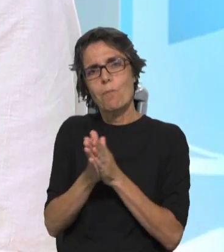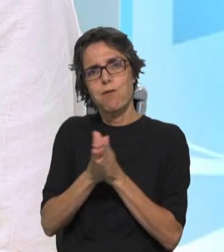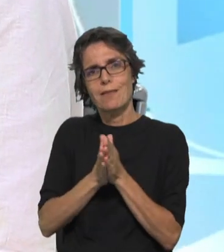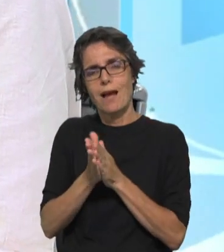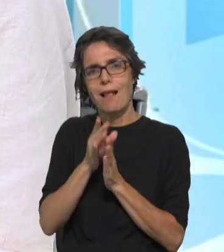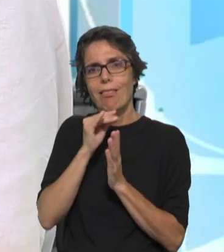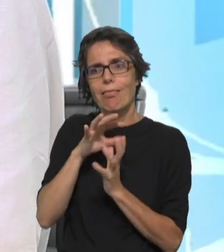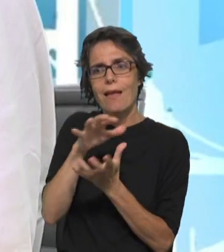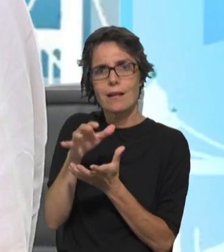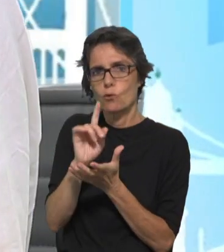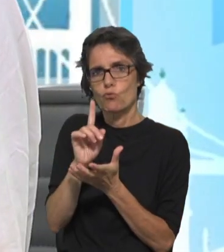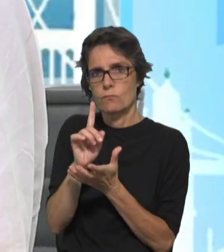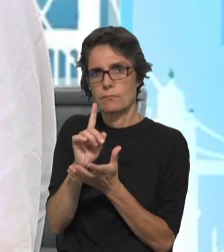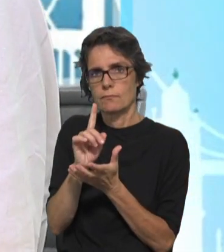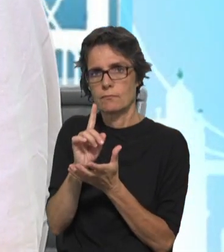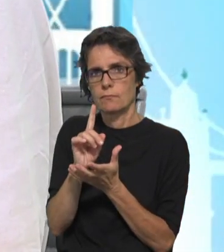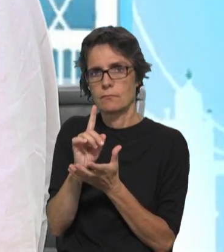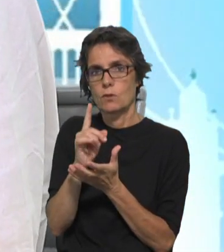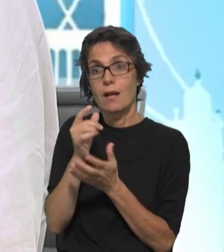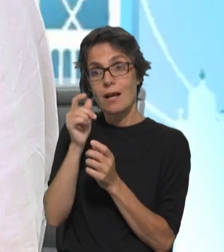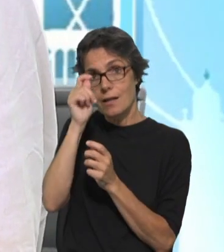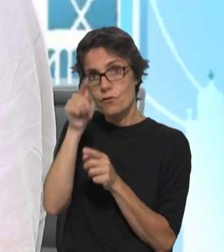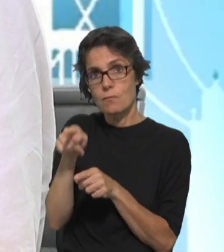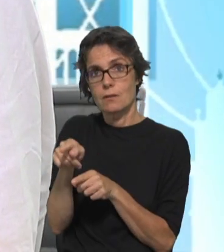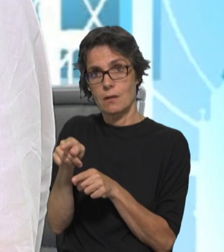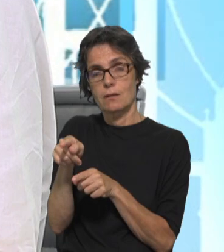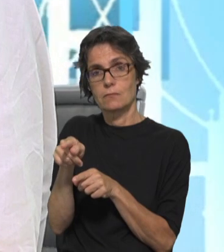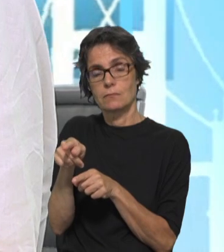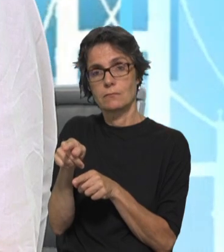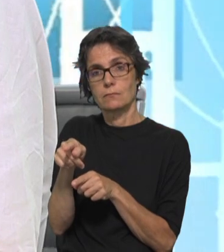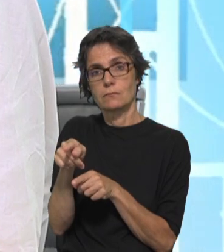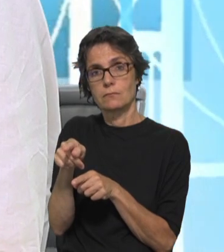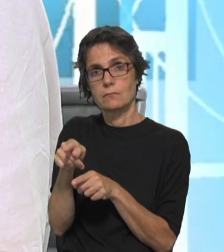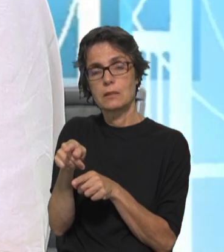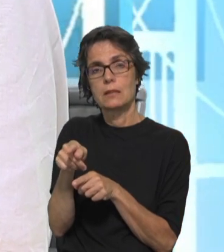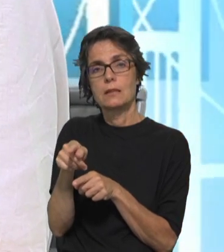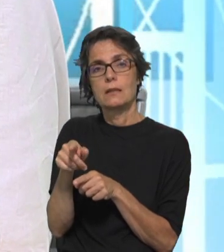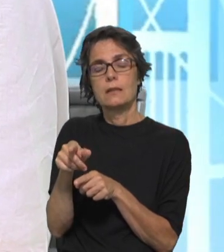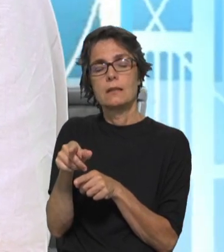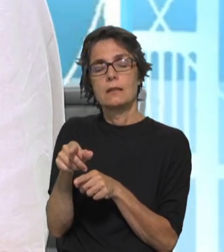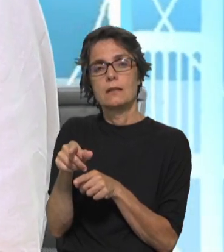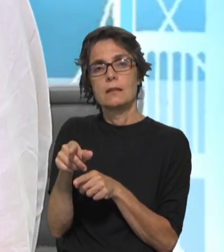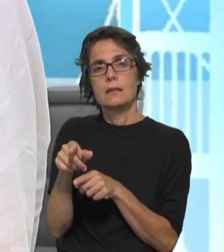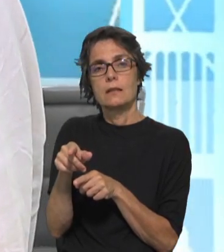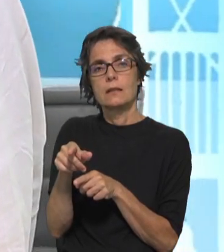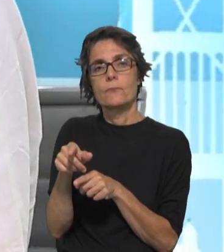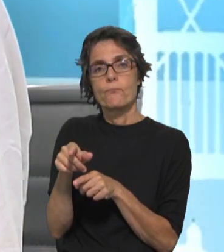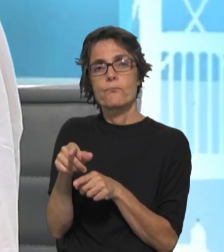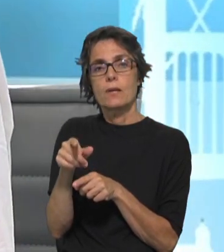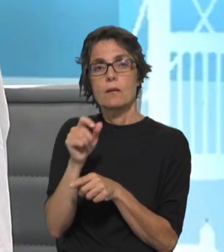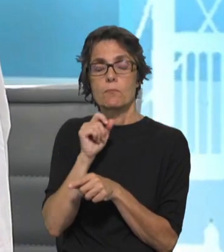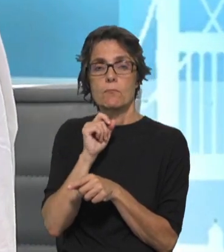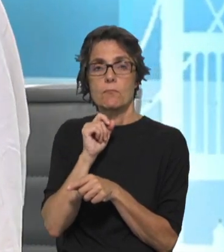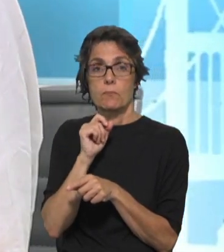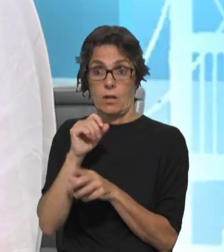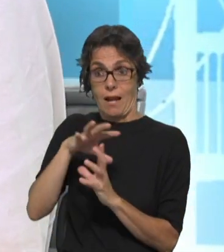Isto tem a ver com a nossa própria existência. Não só, e essa seria a dimensão mais evidente, porque ela é a condição de possibilidade para que a